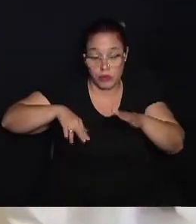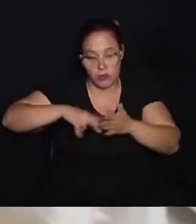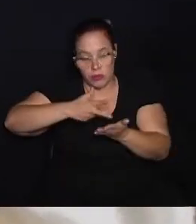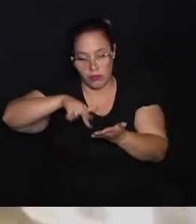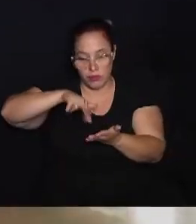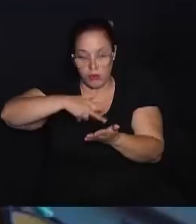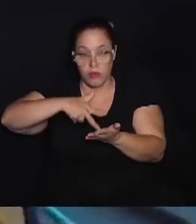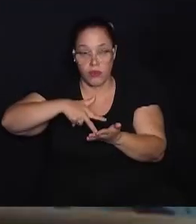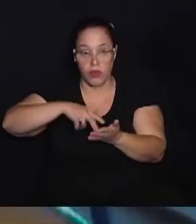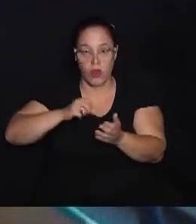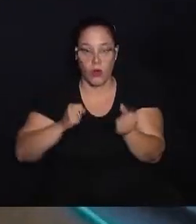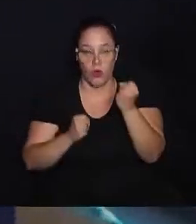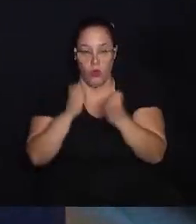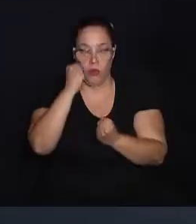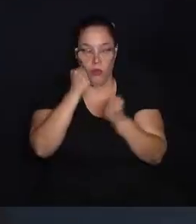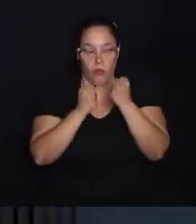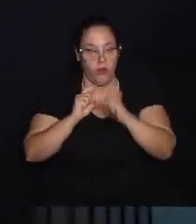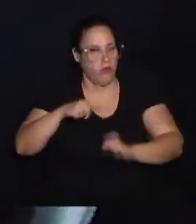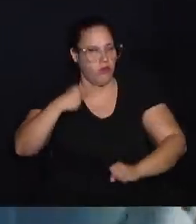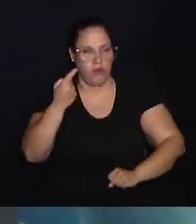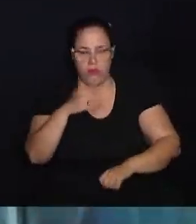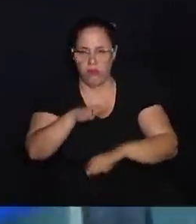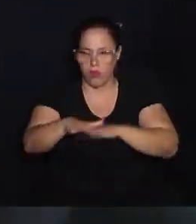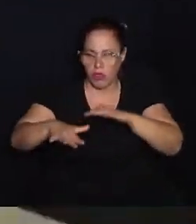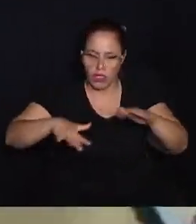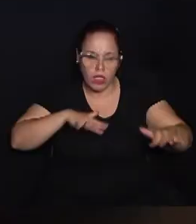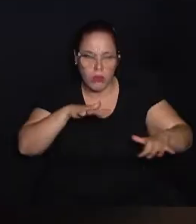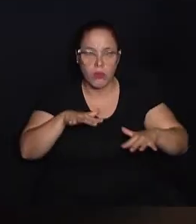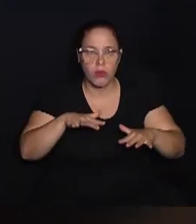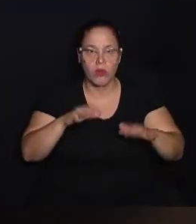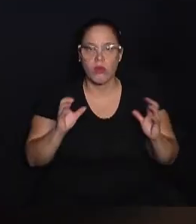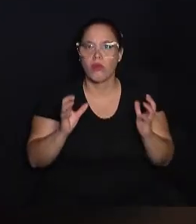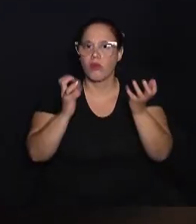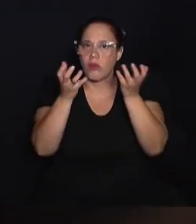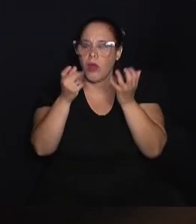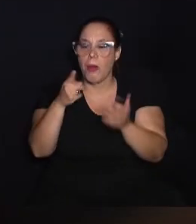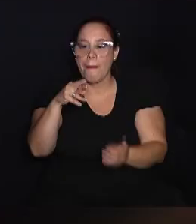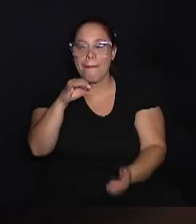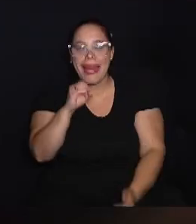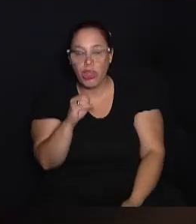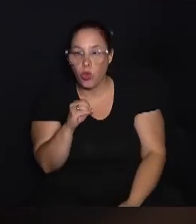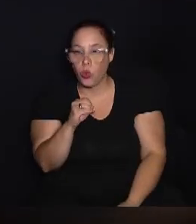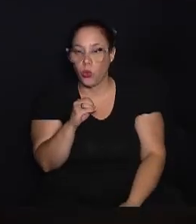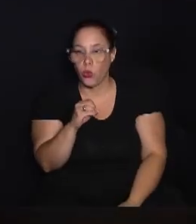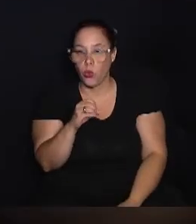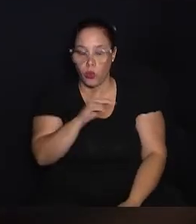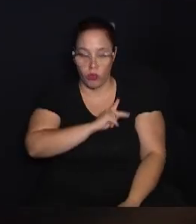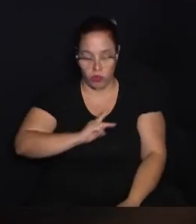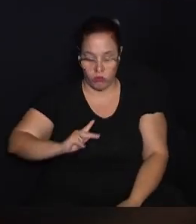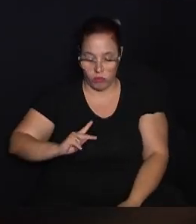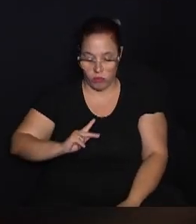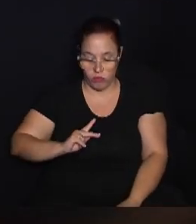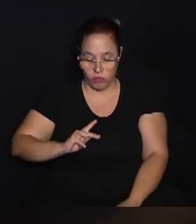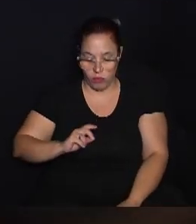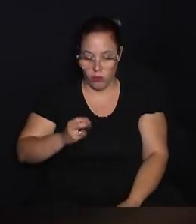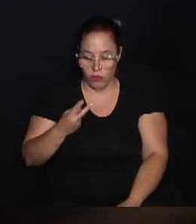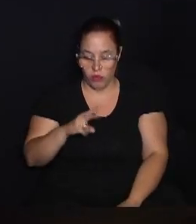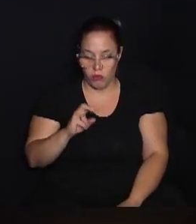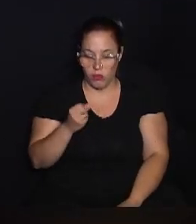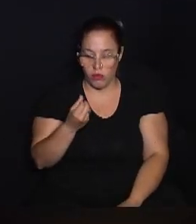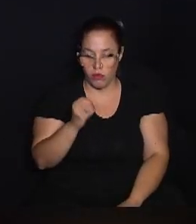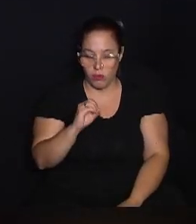sala de dança, de lutas, entre outros espaços. No evento, Pedro Pupo Nogueira, presidente do clube desde